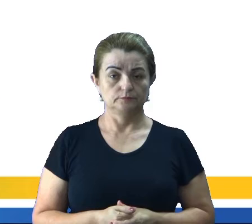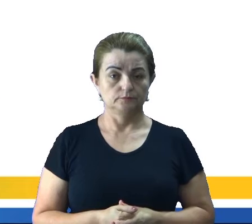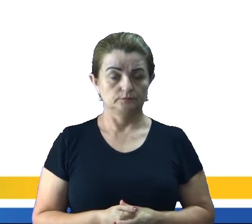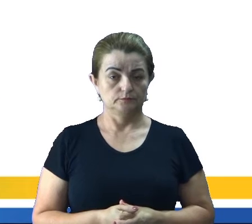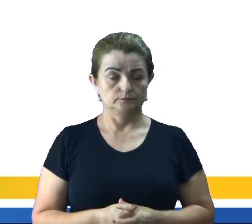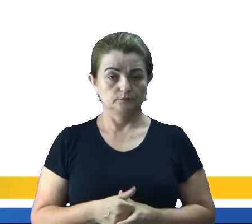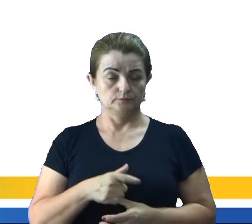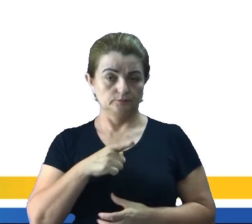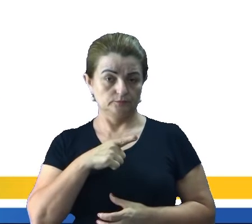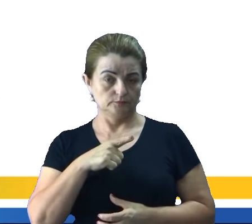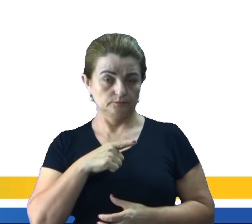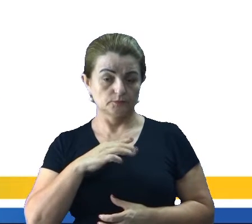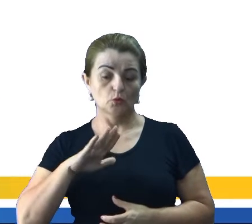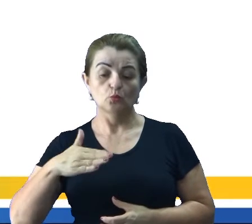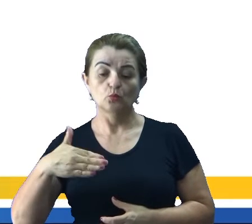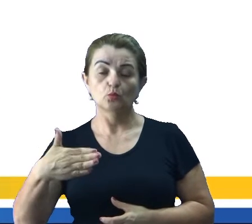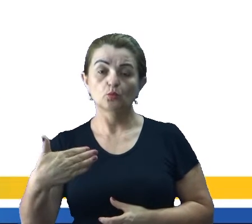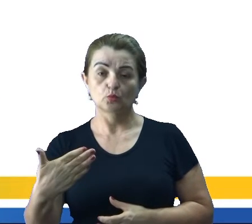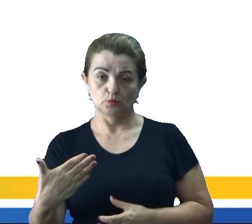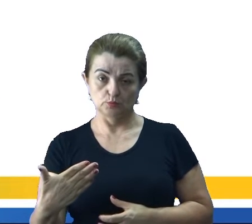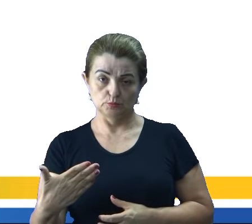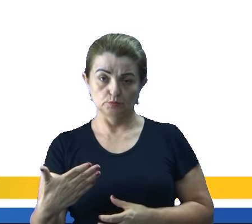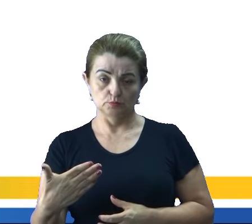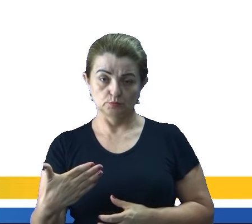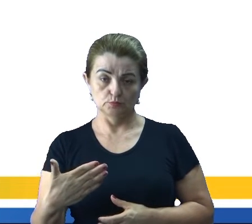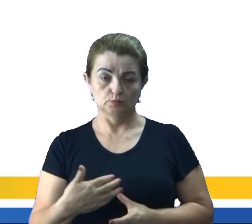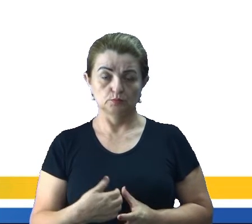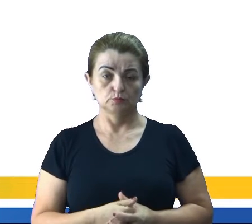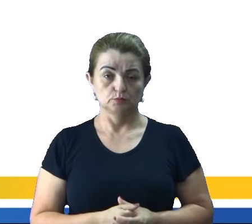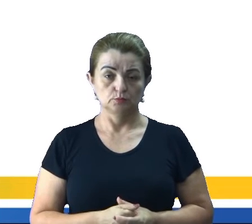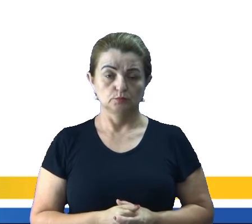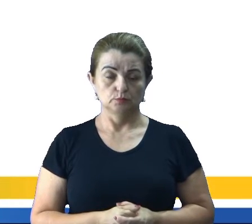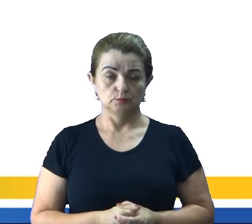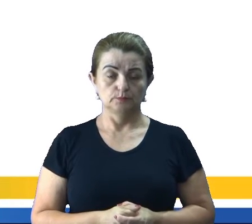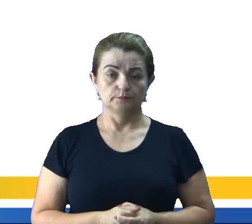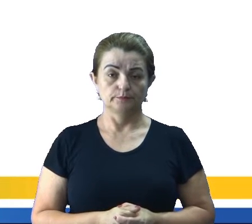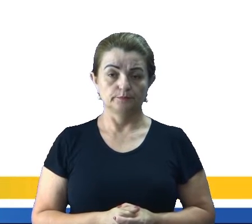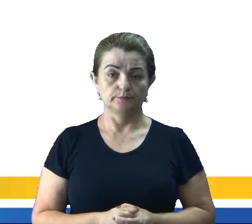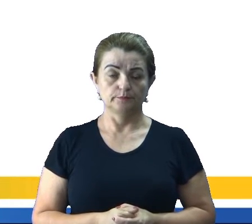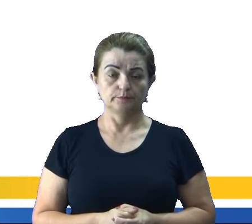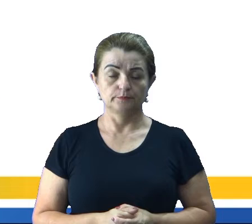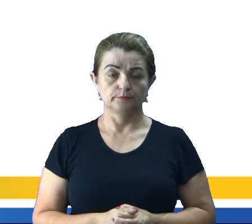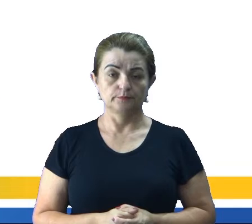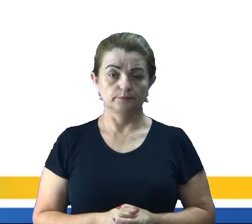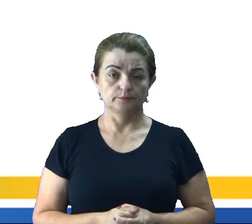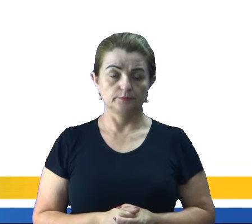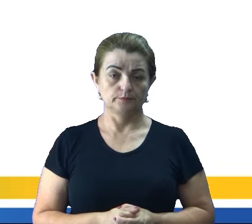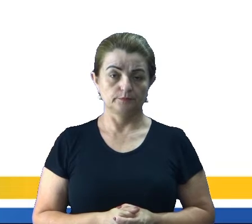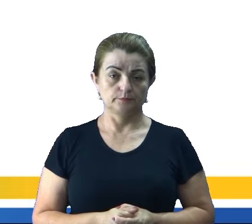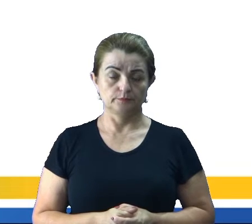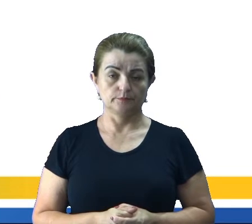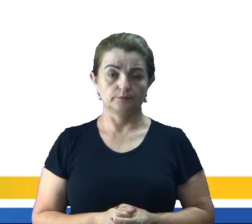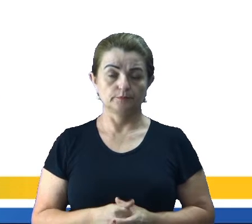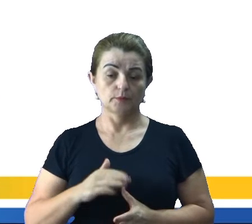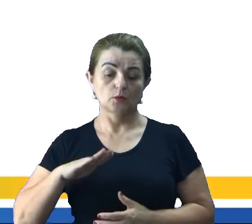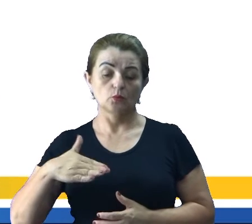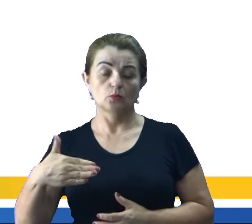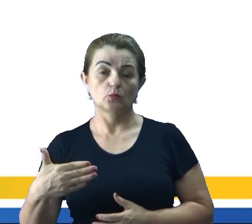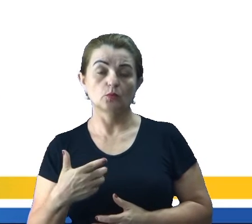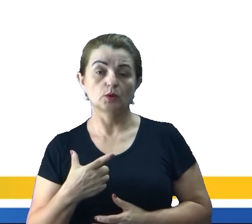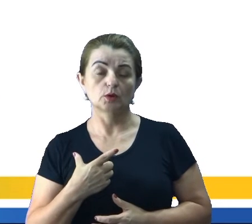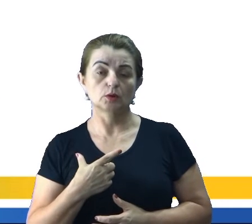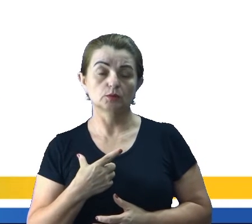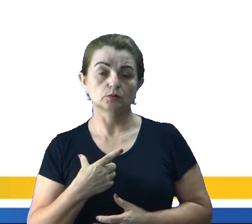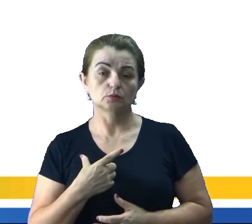Nós temos o Quando Que vai indicar A questão ali Do tempo O will Que é o Irei Ou